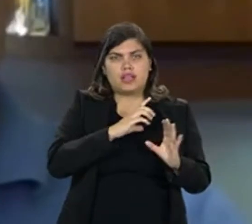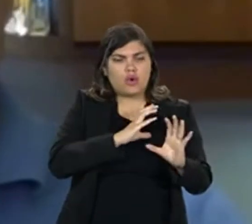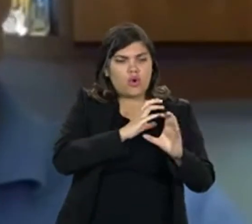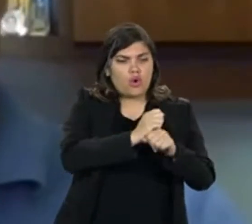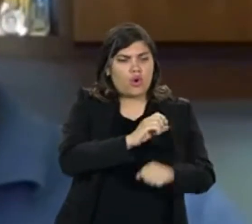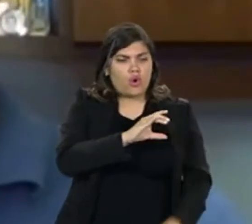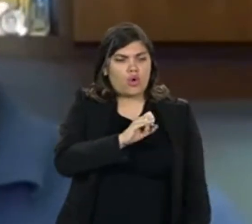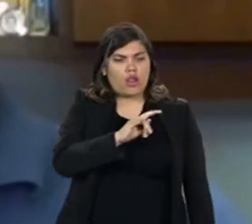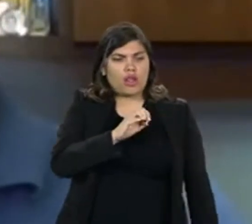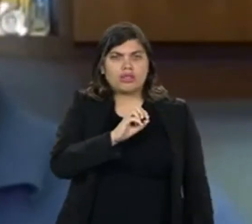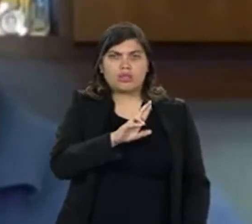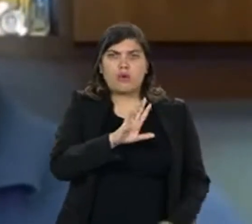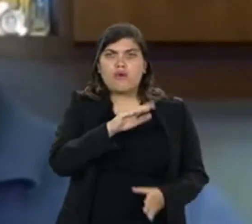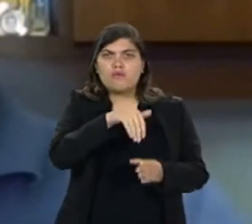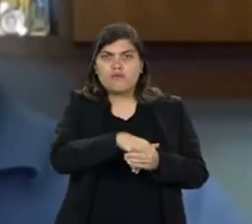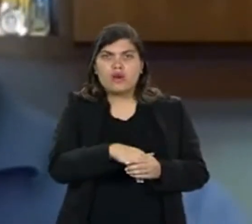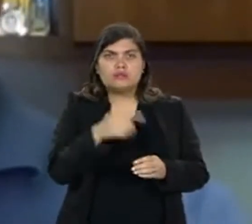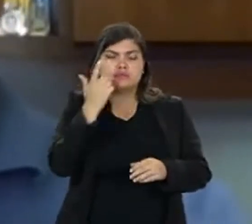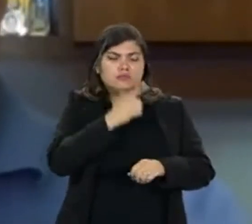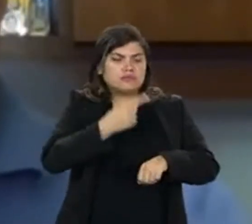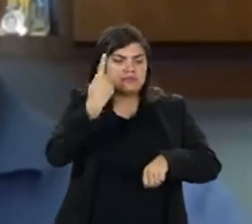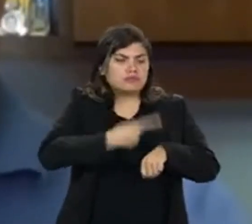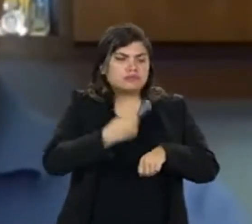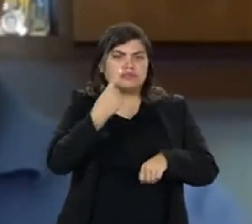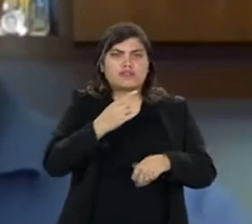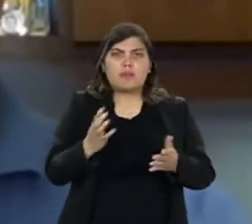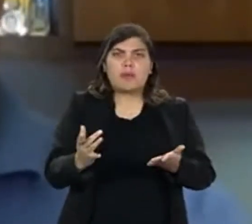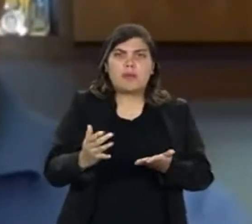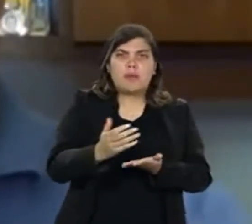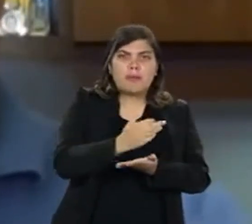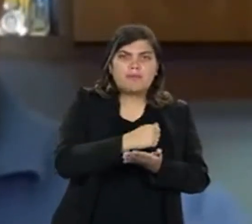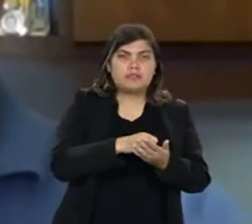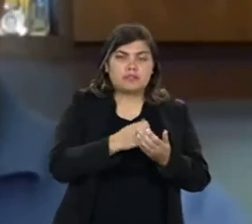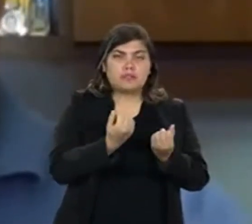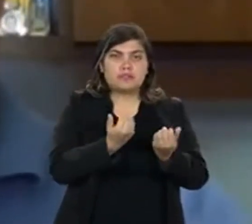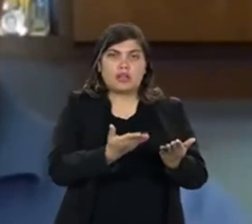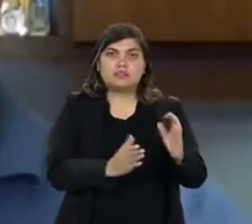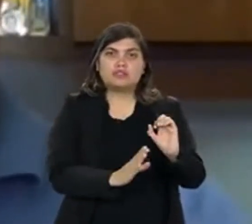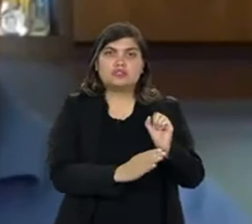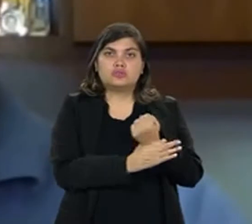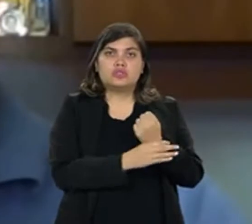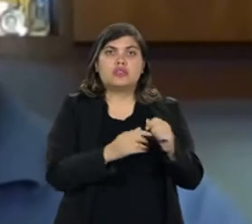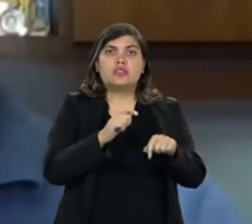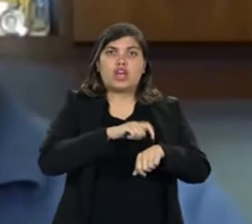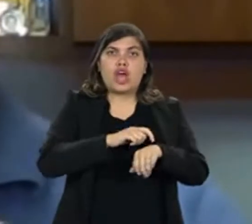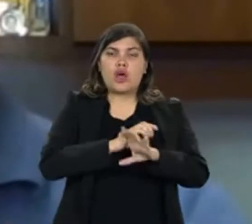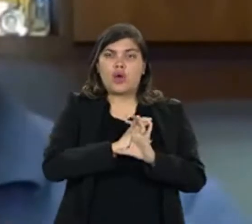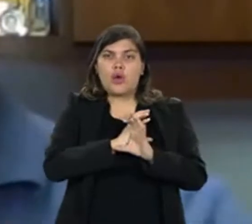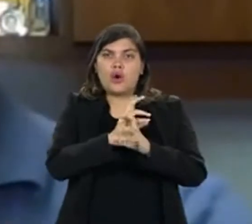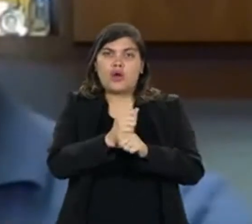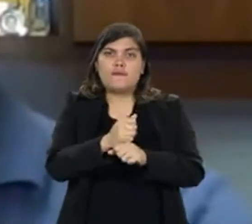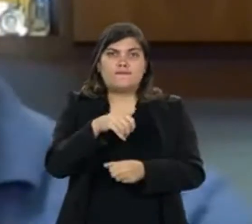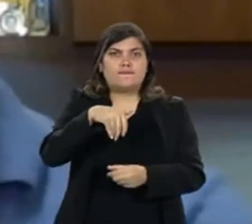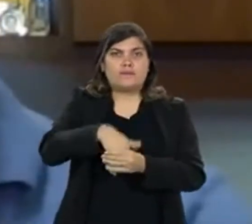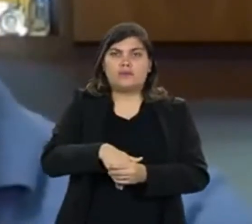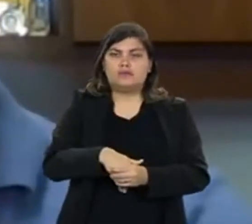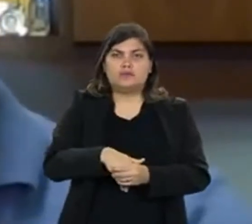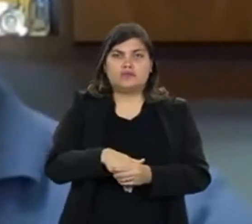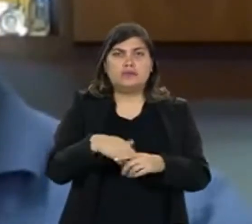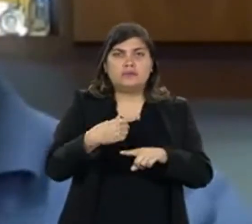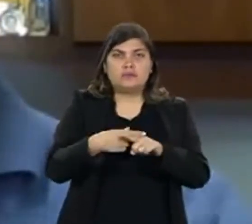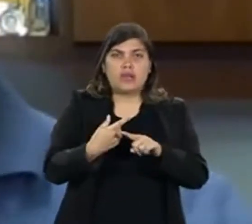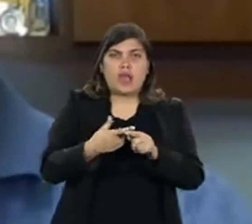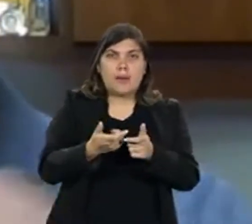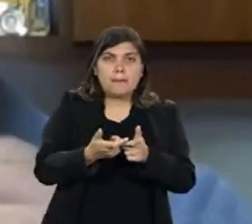ideia era ter um coletor de votos que automatizasse essa coleta e desse segurança na hora de fazer a contagem